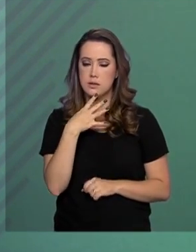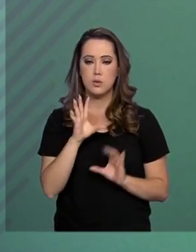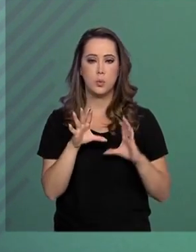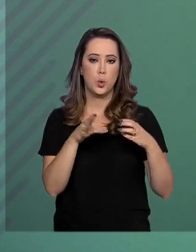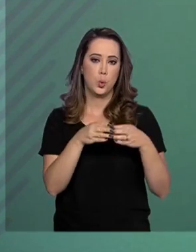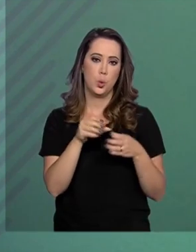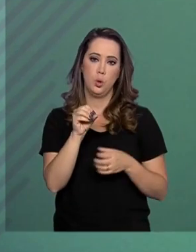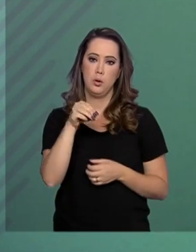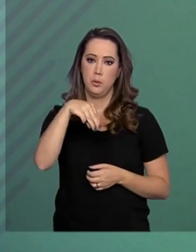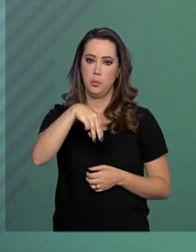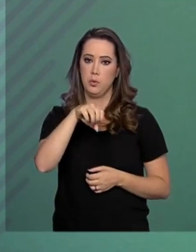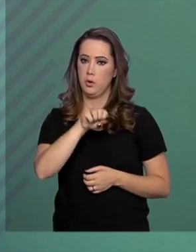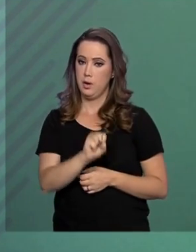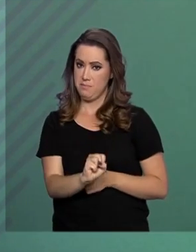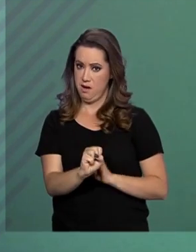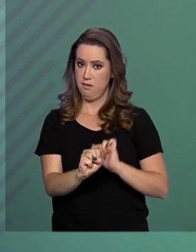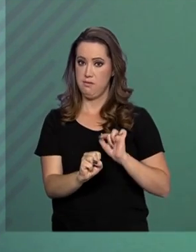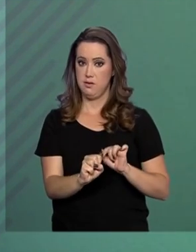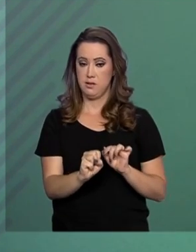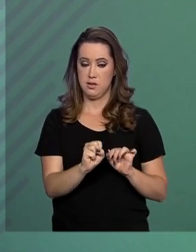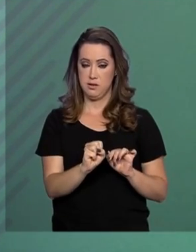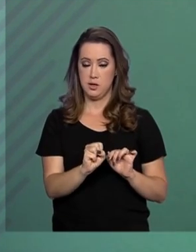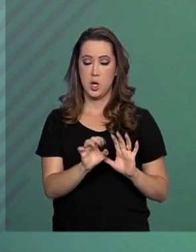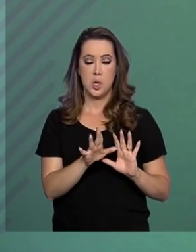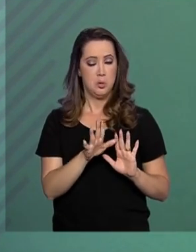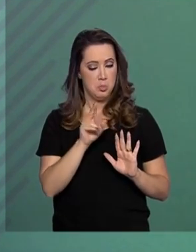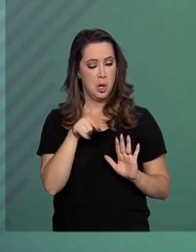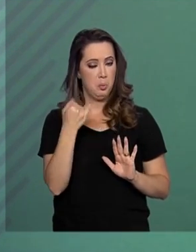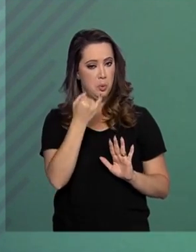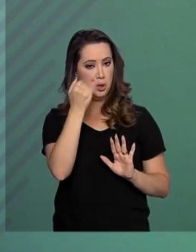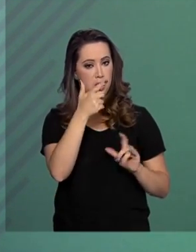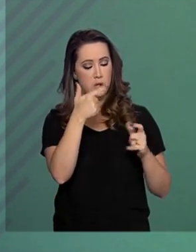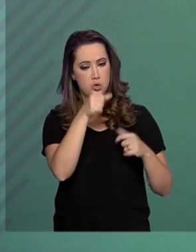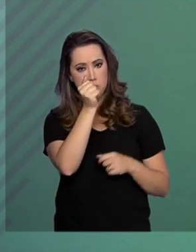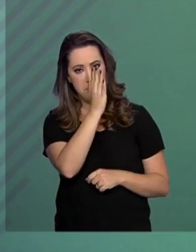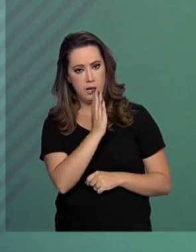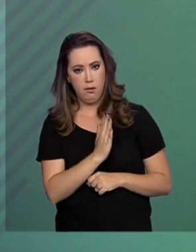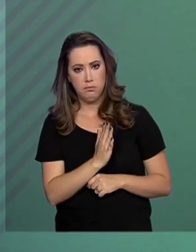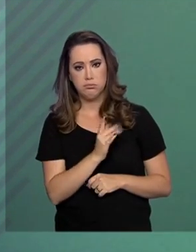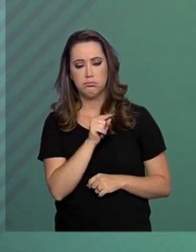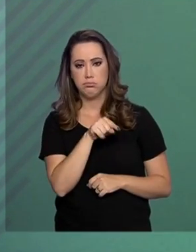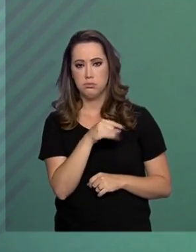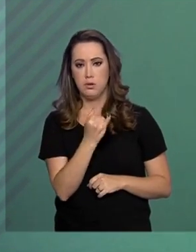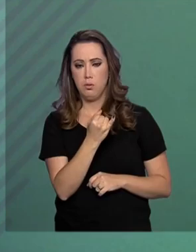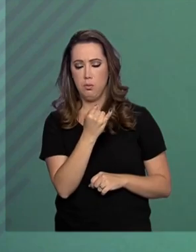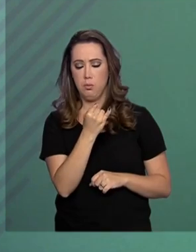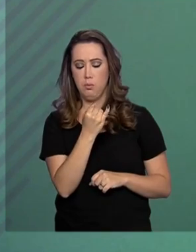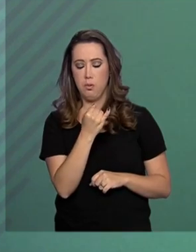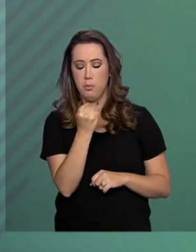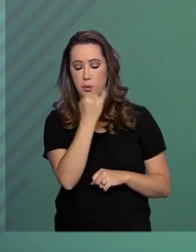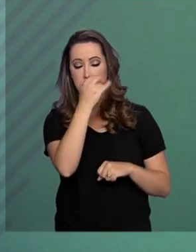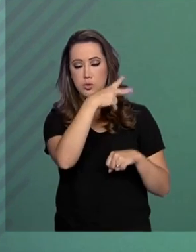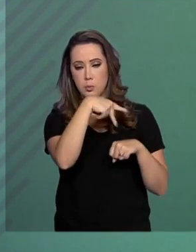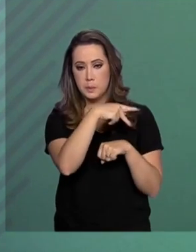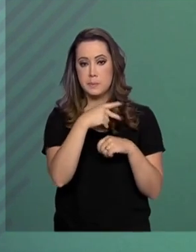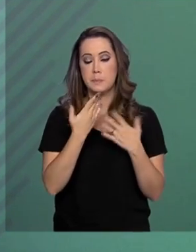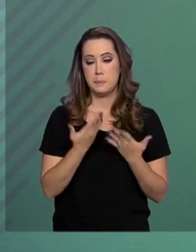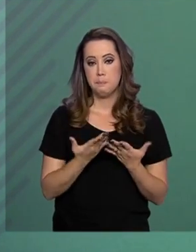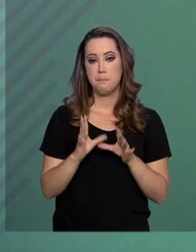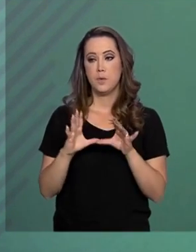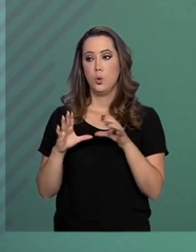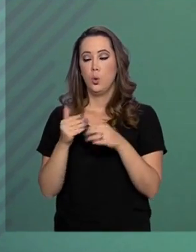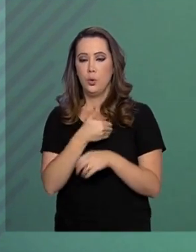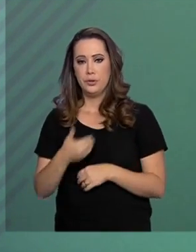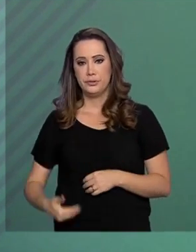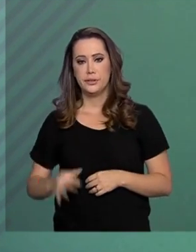Organização Mundial de Saúde como referência. A administração federal continua